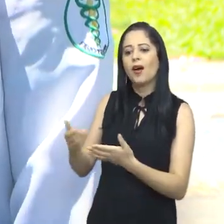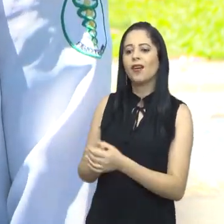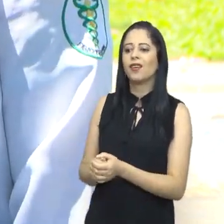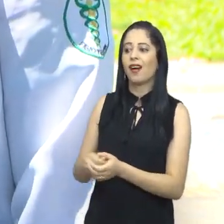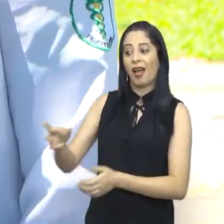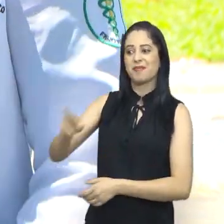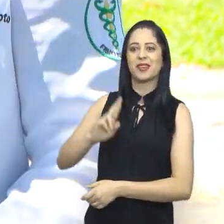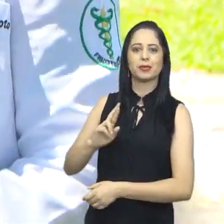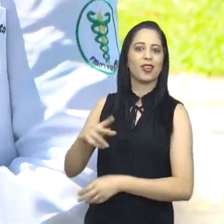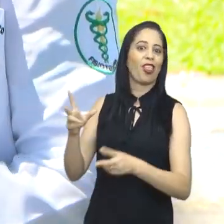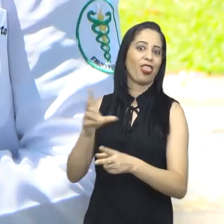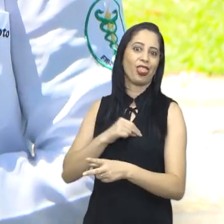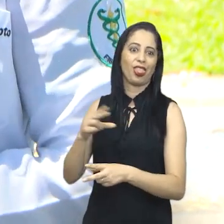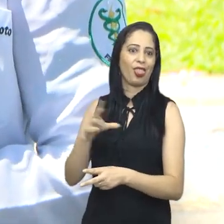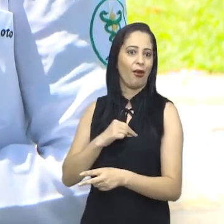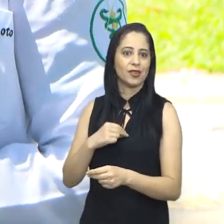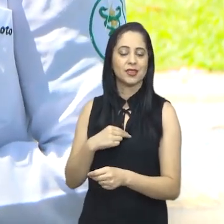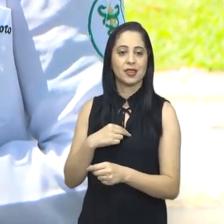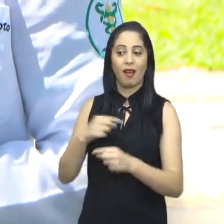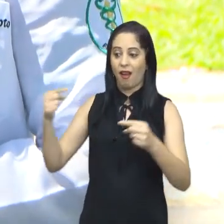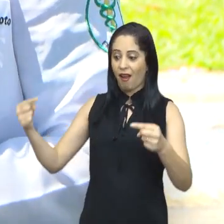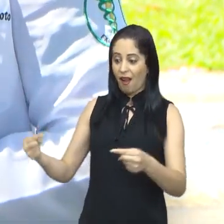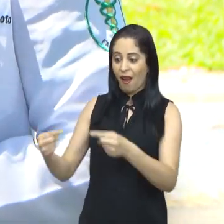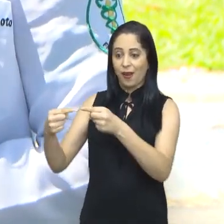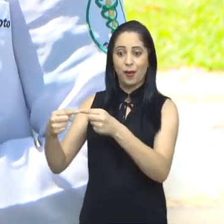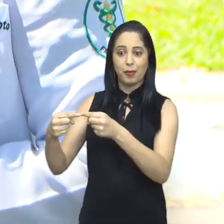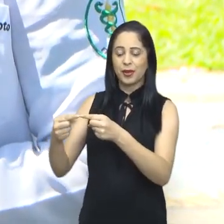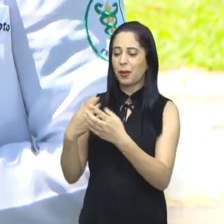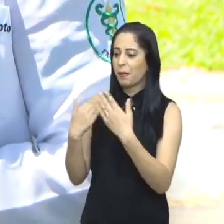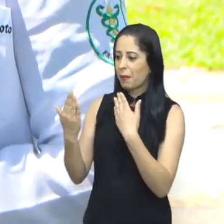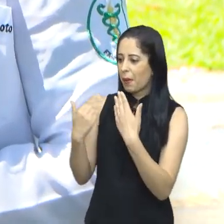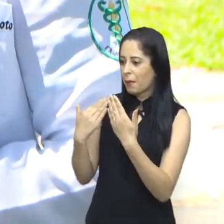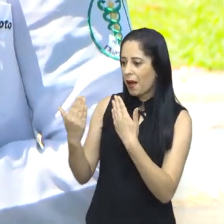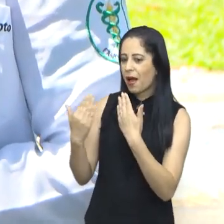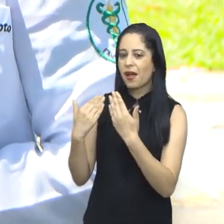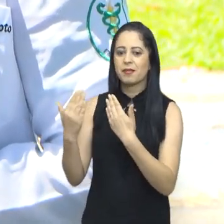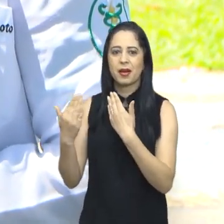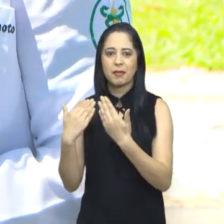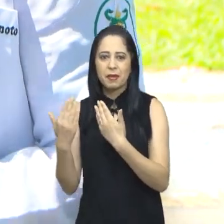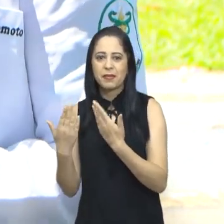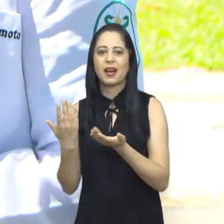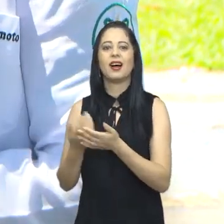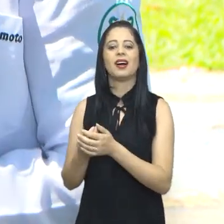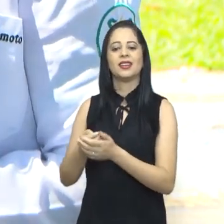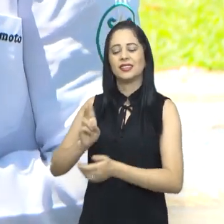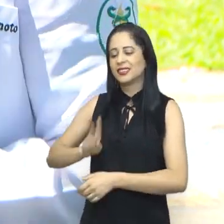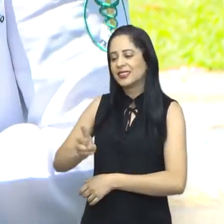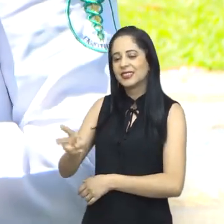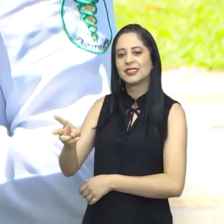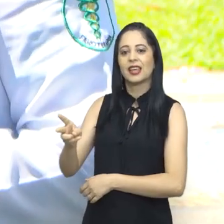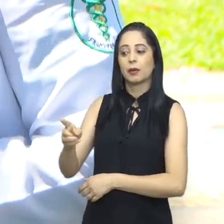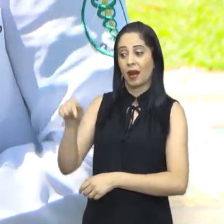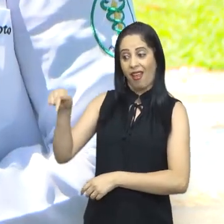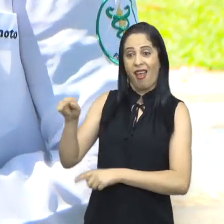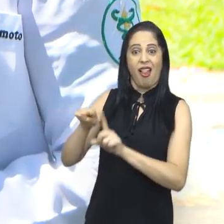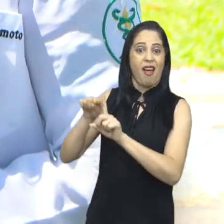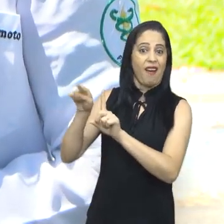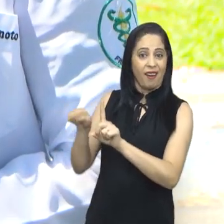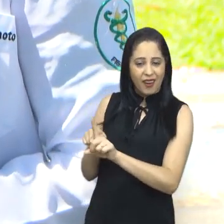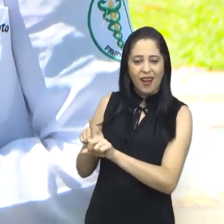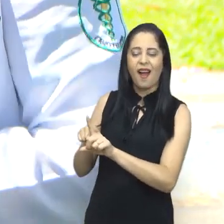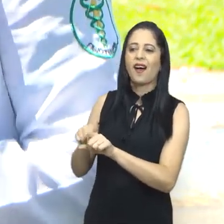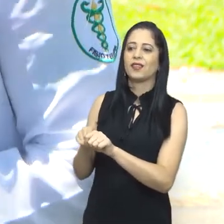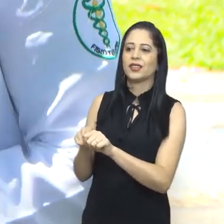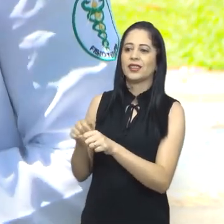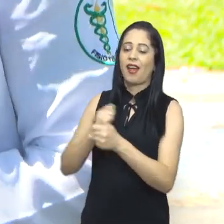nossa, gente. Aí foi uma coincidência, sim. Que aí a gente acabou até conversando. Ela estava grave na